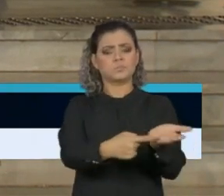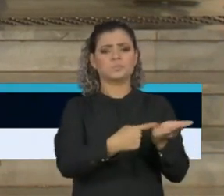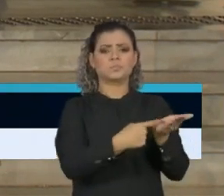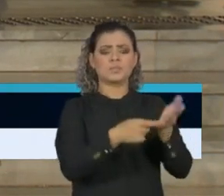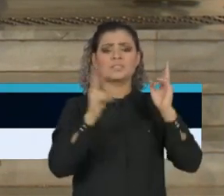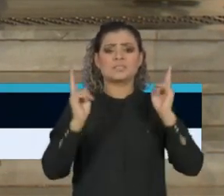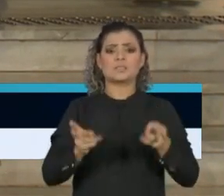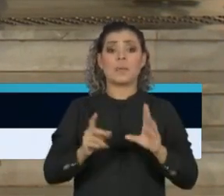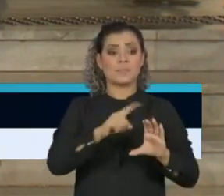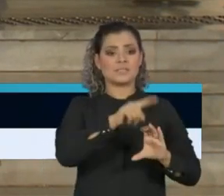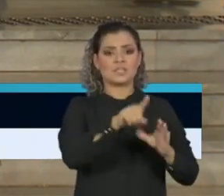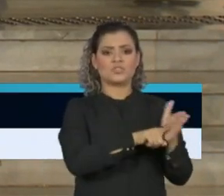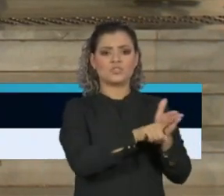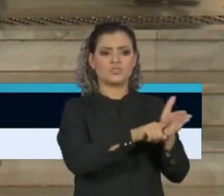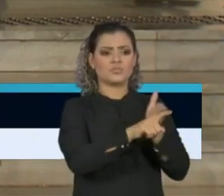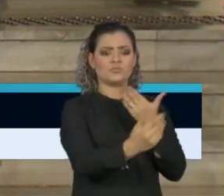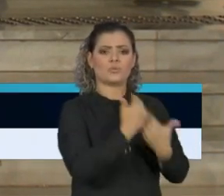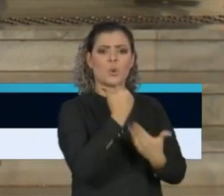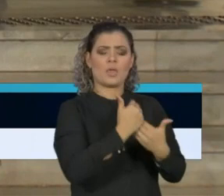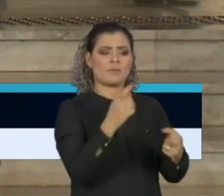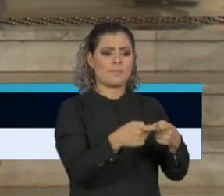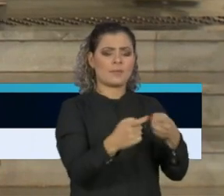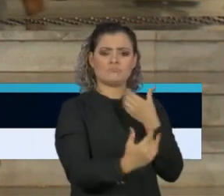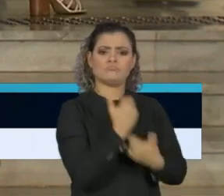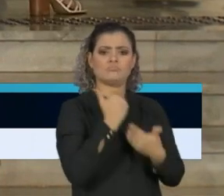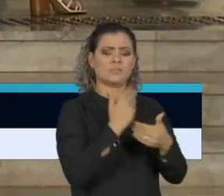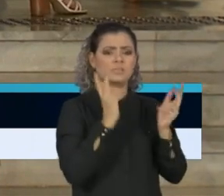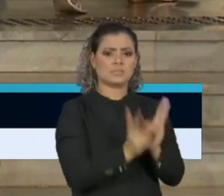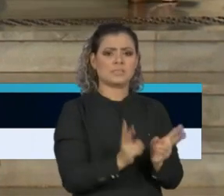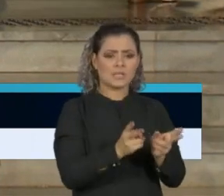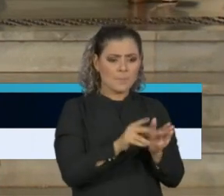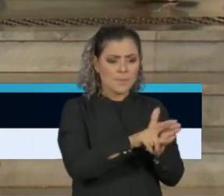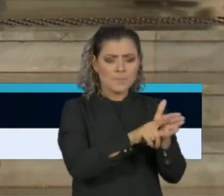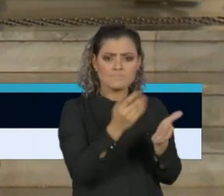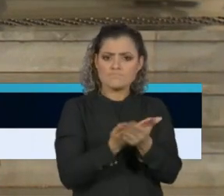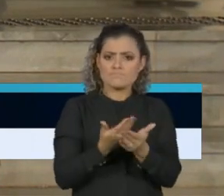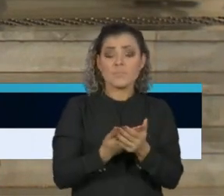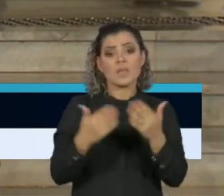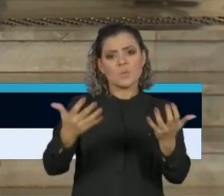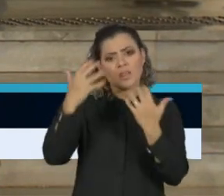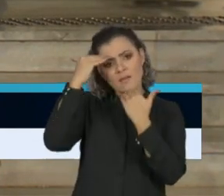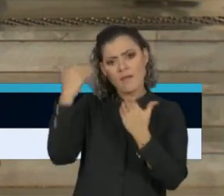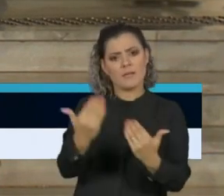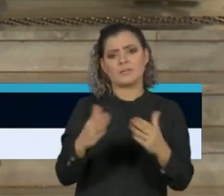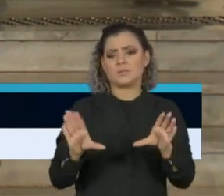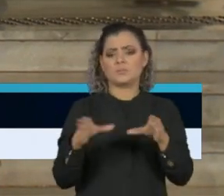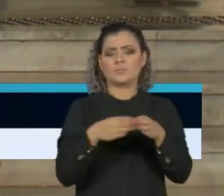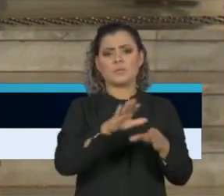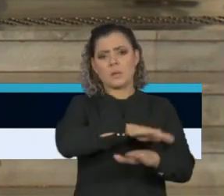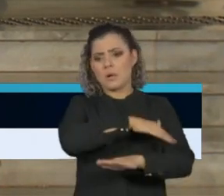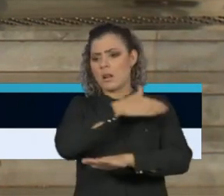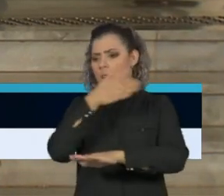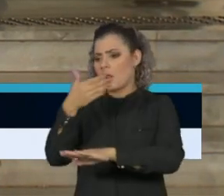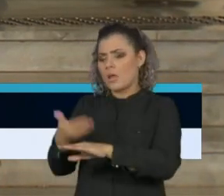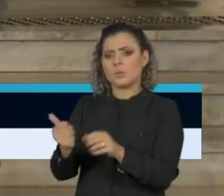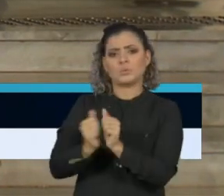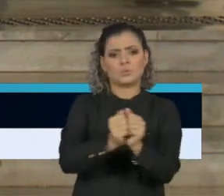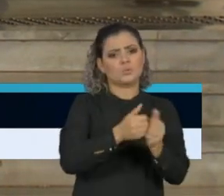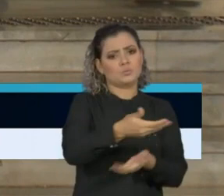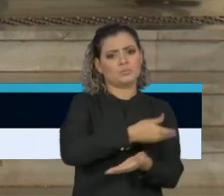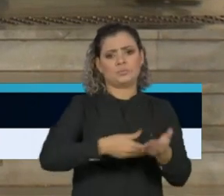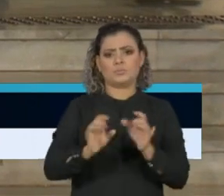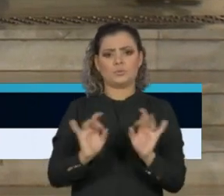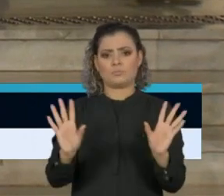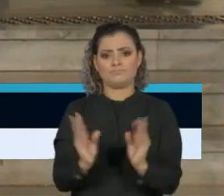em evidências científicas. É não só atestar, como agradecer por todos esses dias que nós temos convivido.